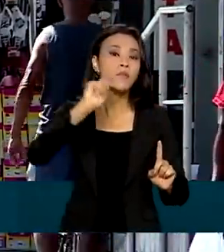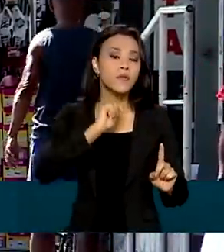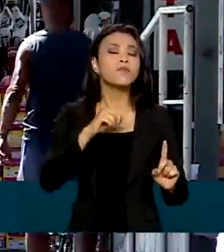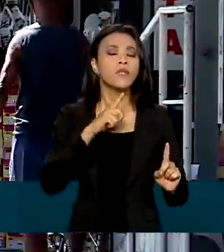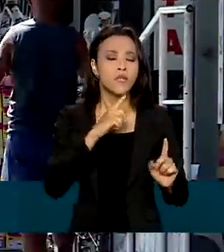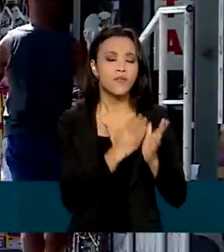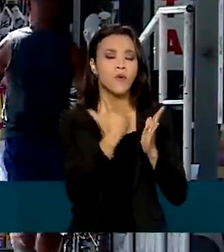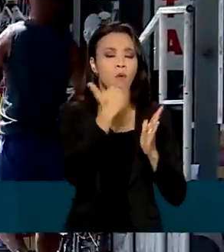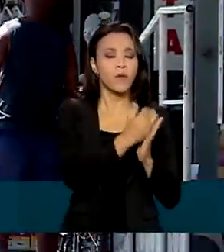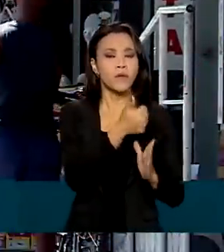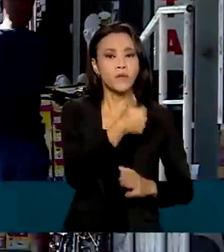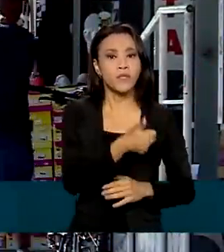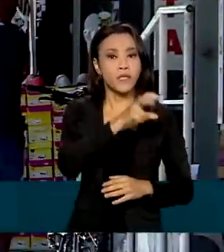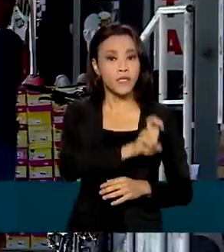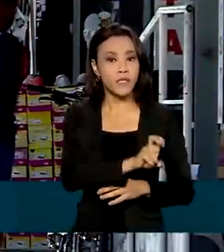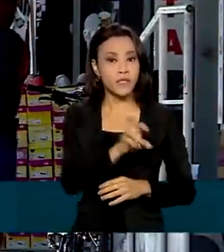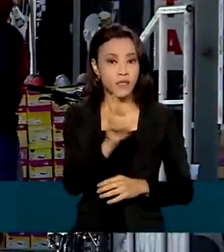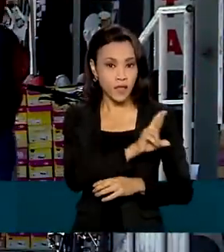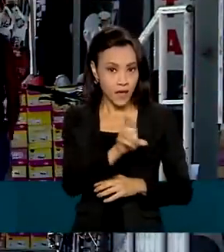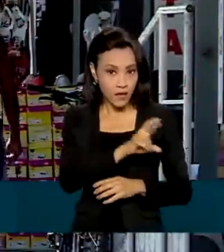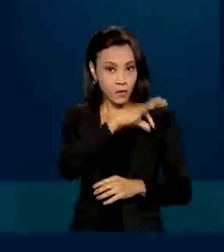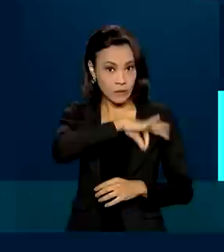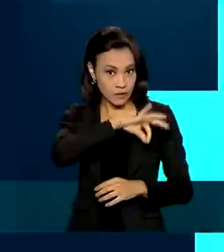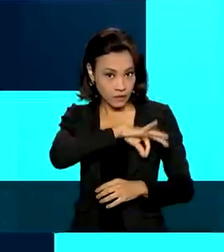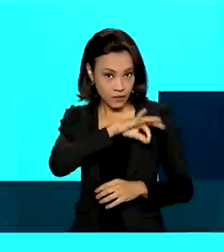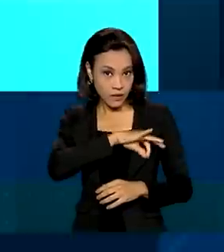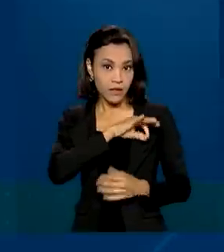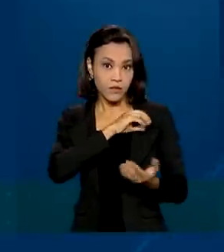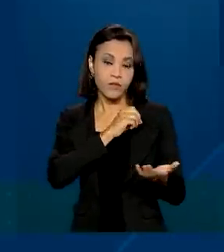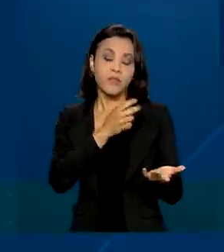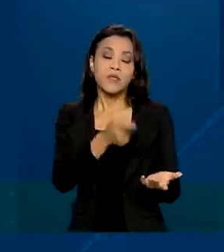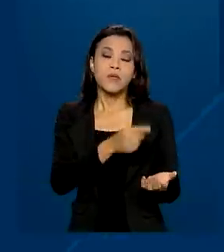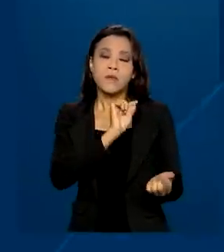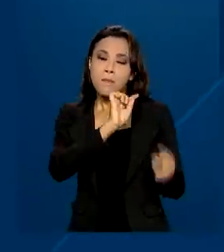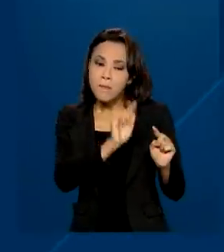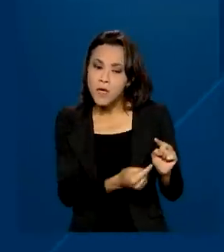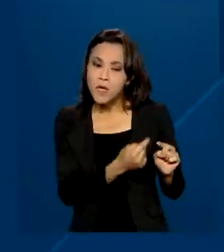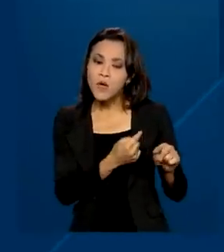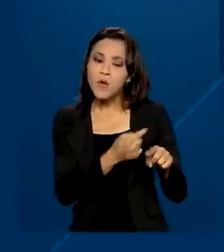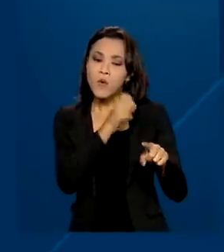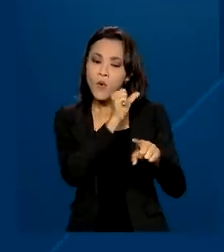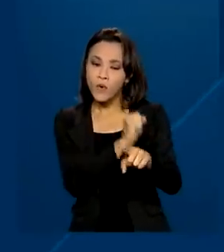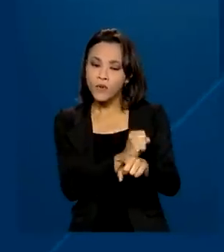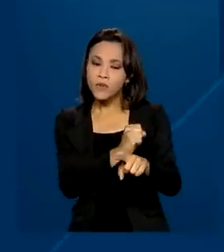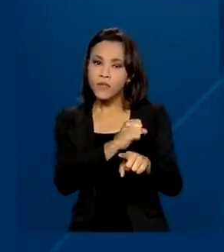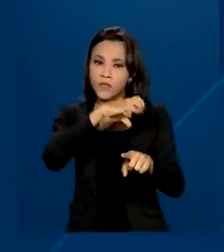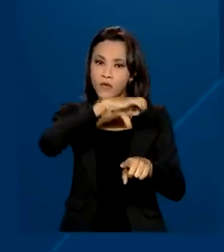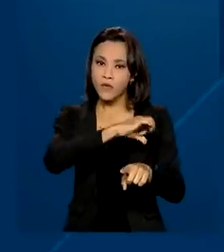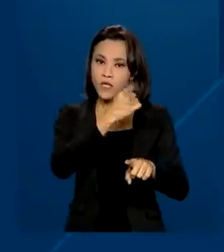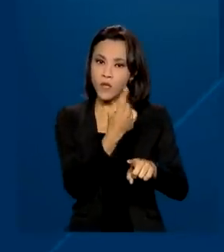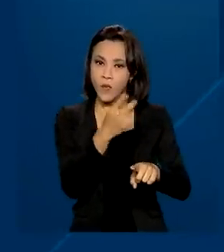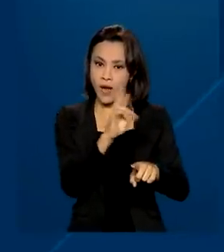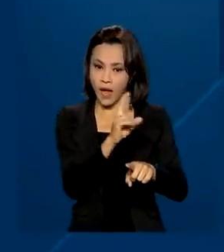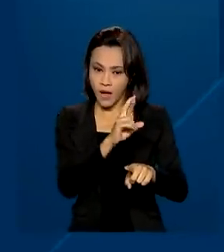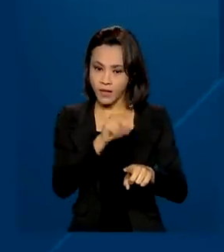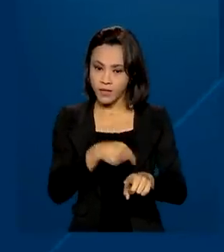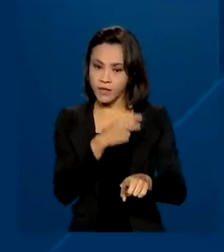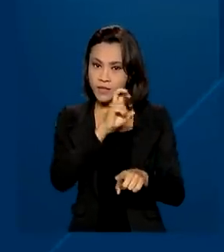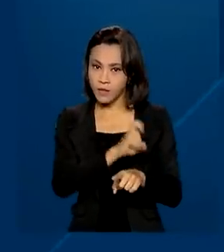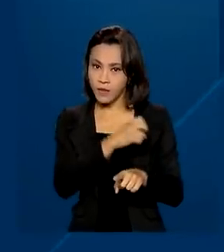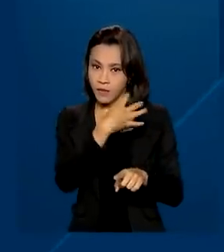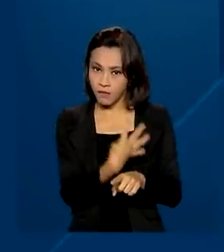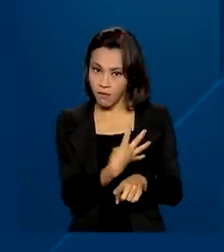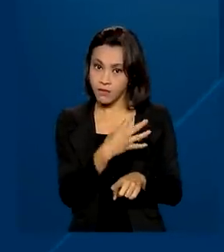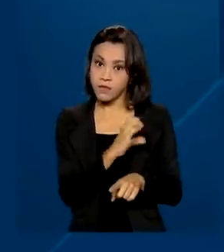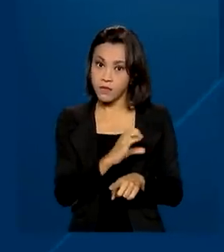reais no salário médio de admissão, passando de mil oitocentos e noventa e um reais e cinquenta e quatro